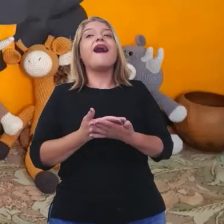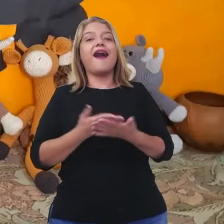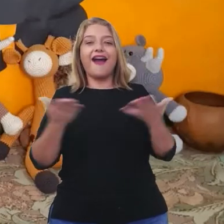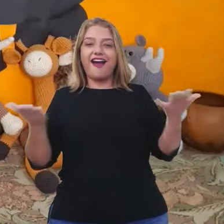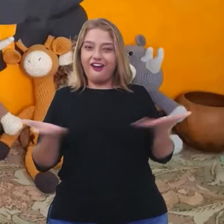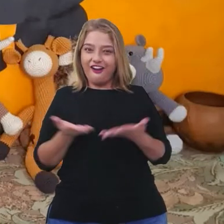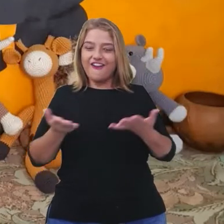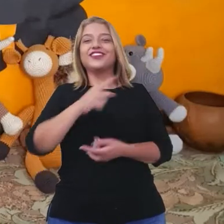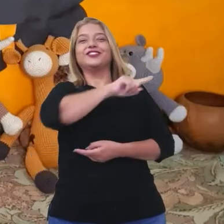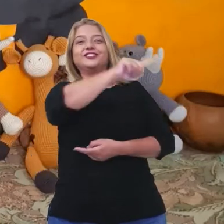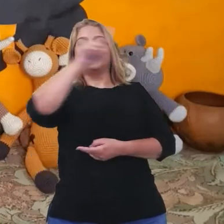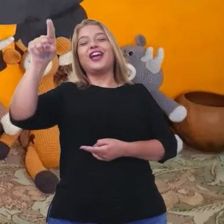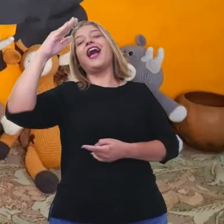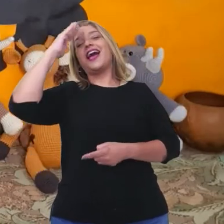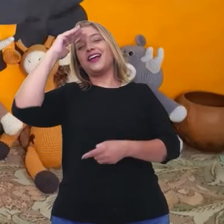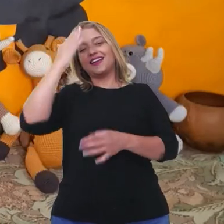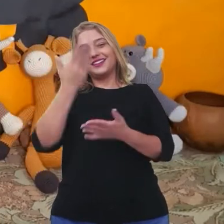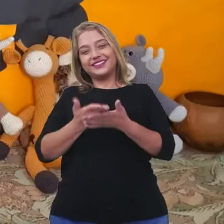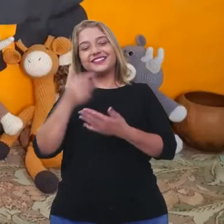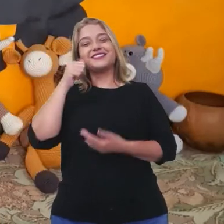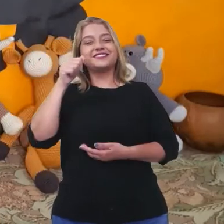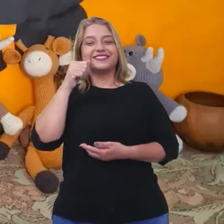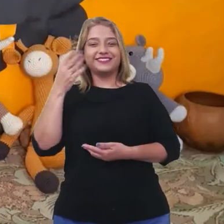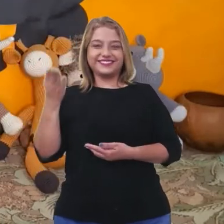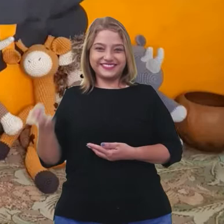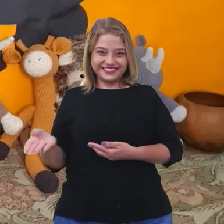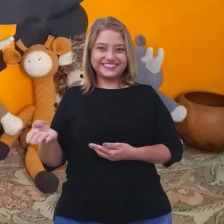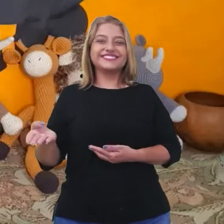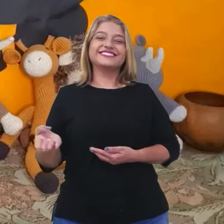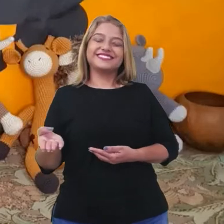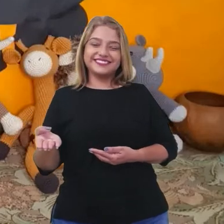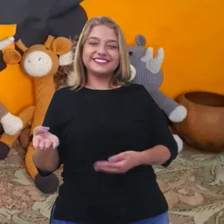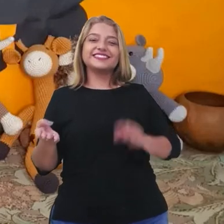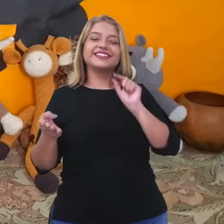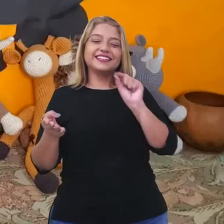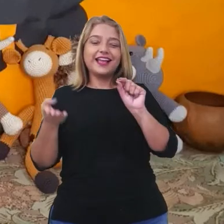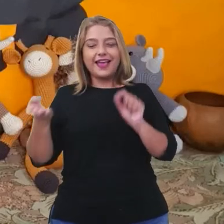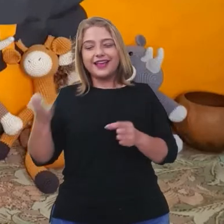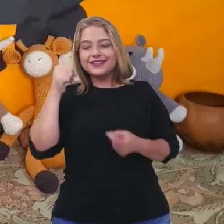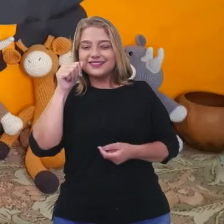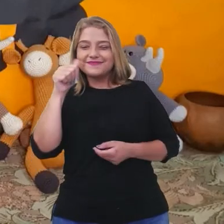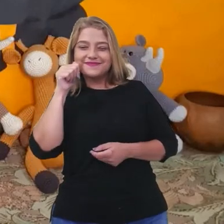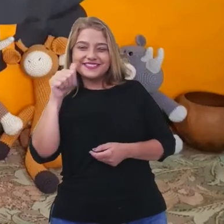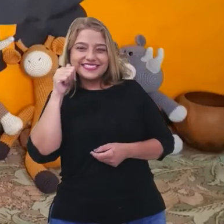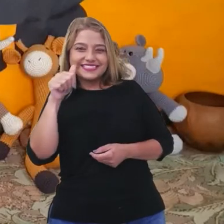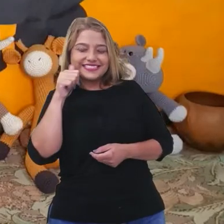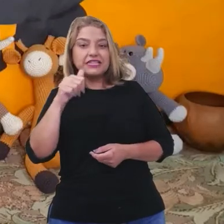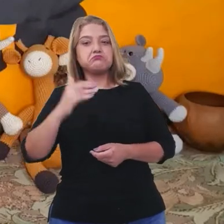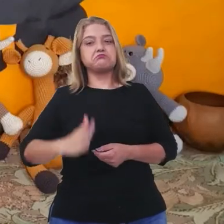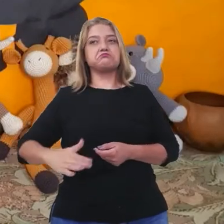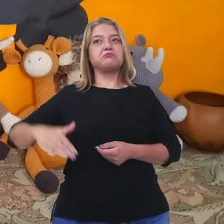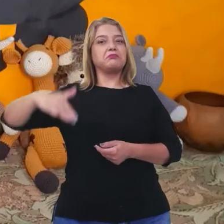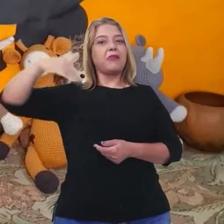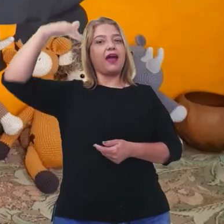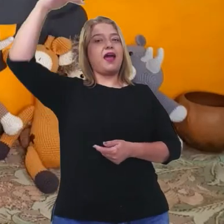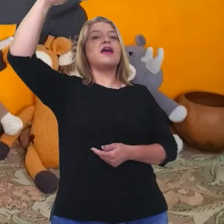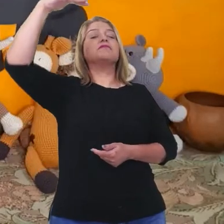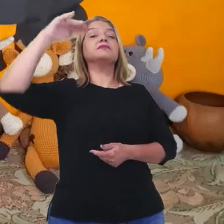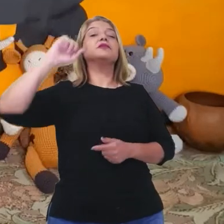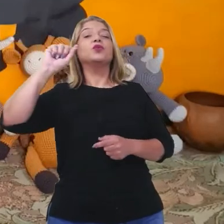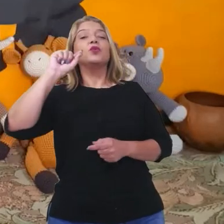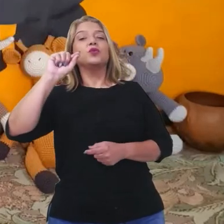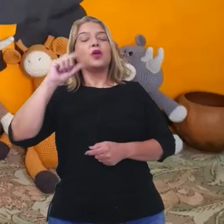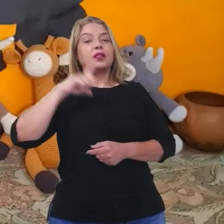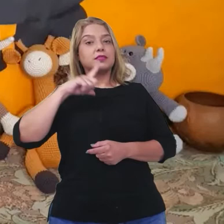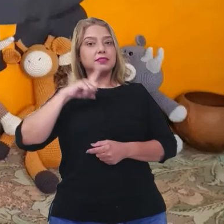eles acreditaram na obás. E essa garotinha cresceu e se tornou uma